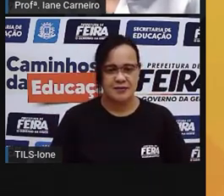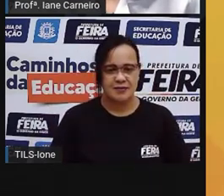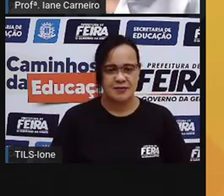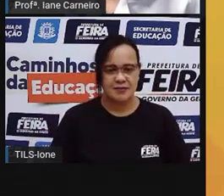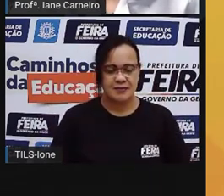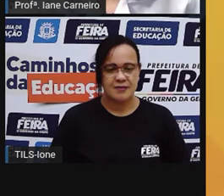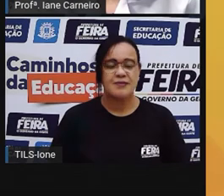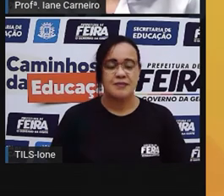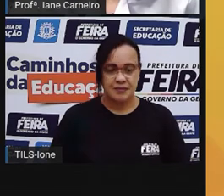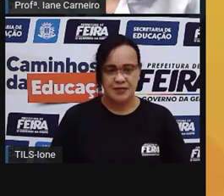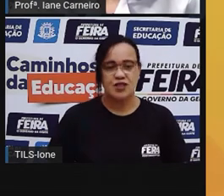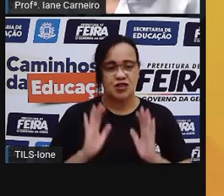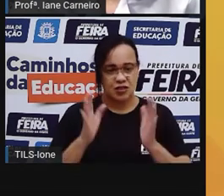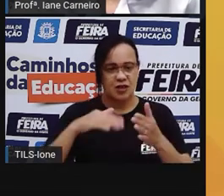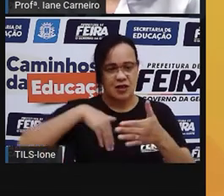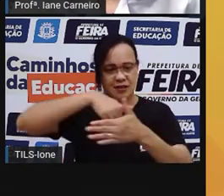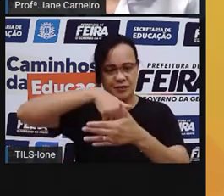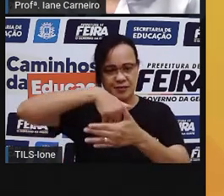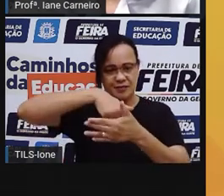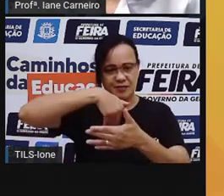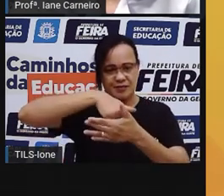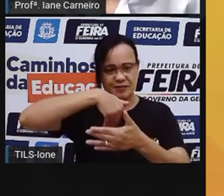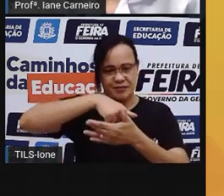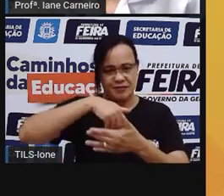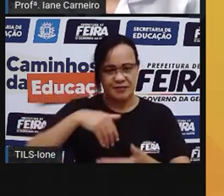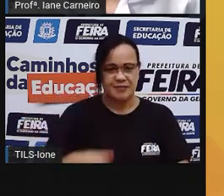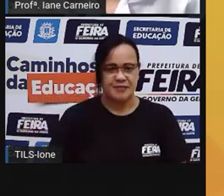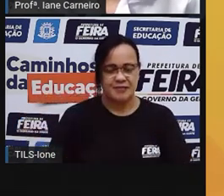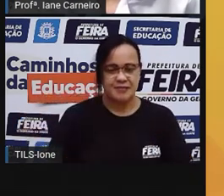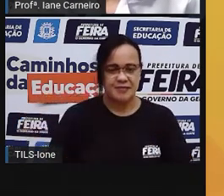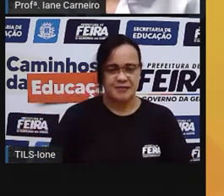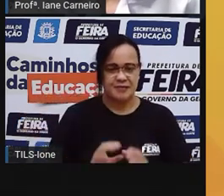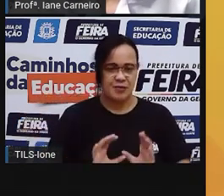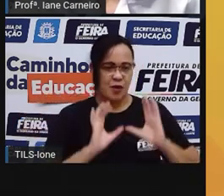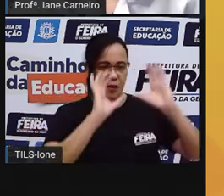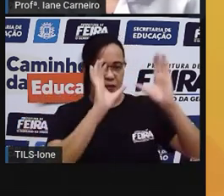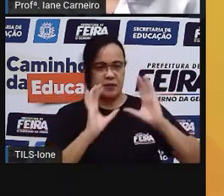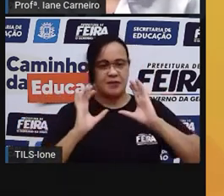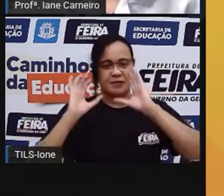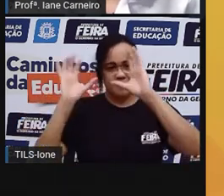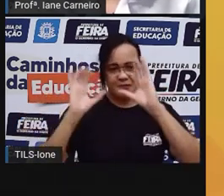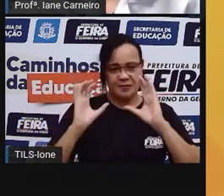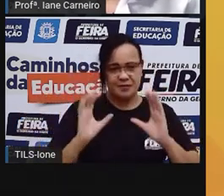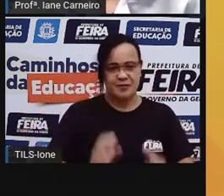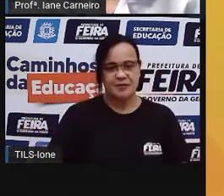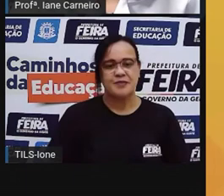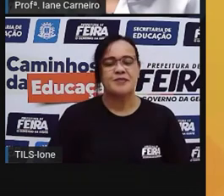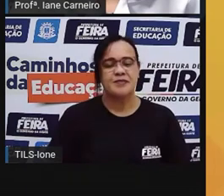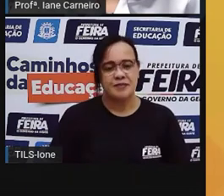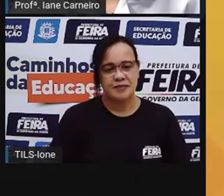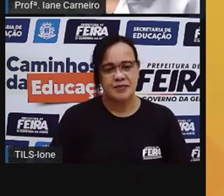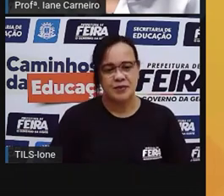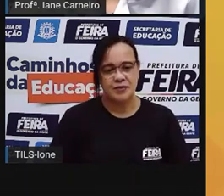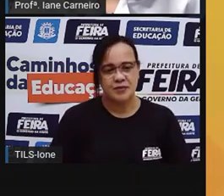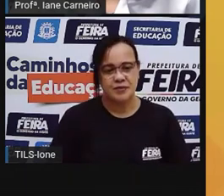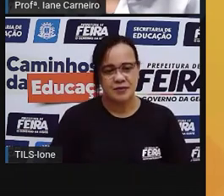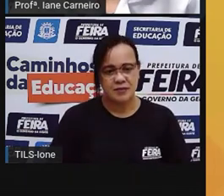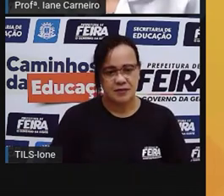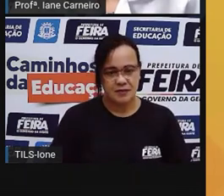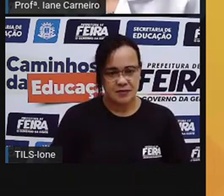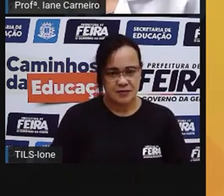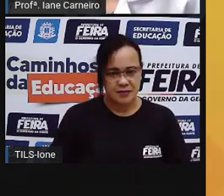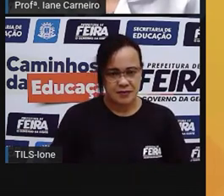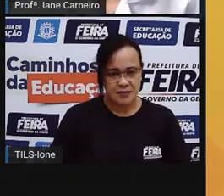Essa já saiu, não foi? Não lembro onde é que está. Olha a bola de vôlei. Lembra. Guarda aí, viu? Na memória, onde é que está a bola de vôlei.